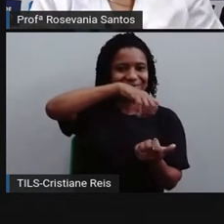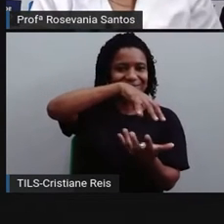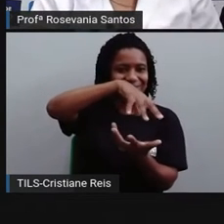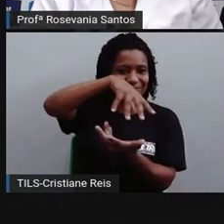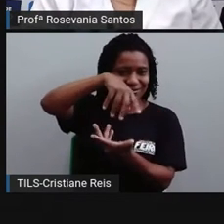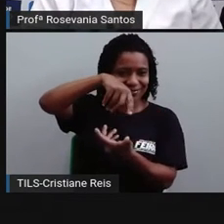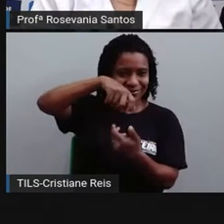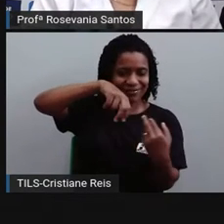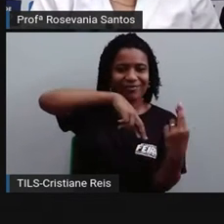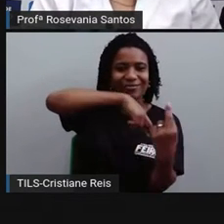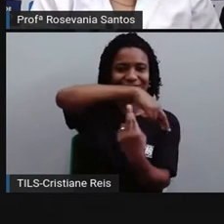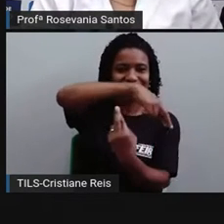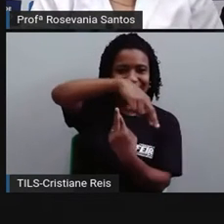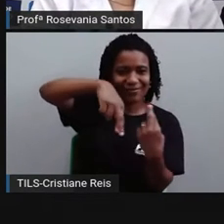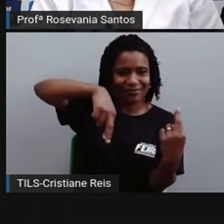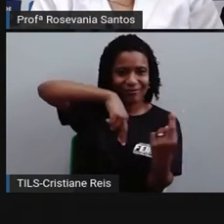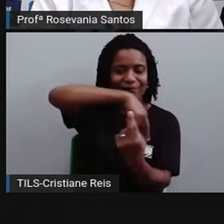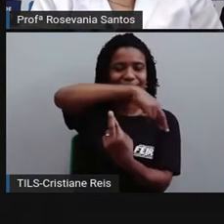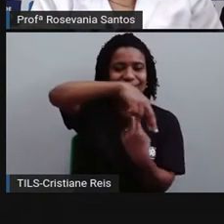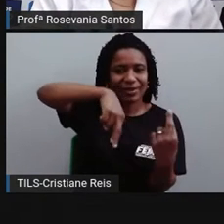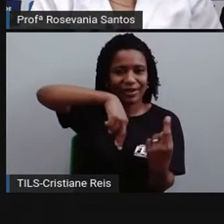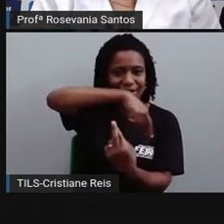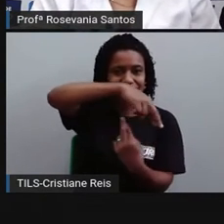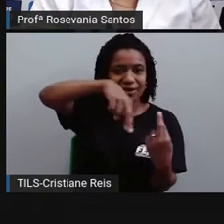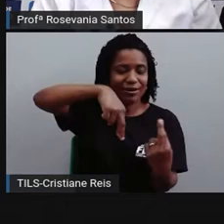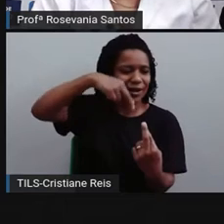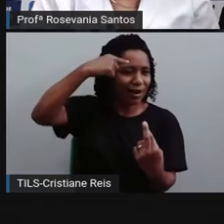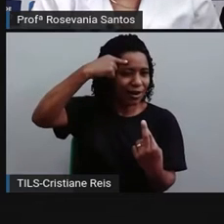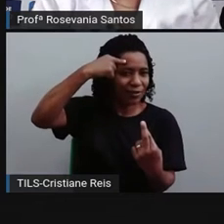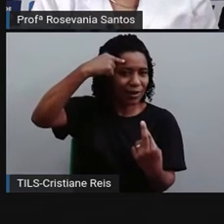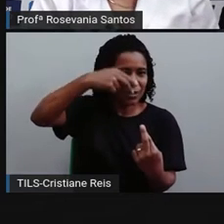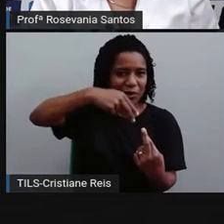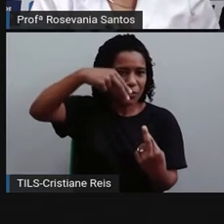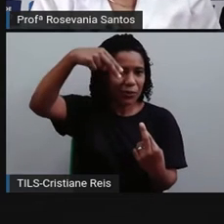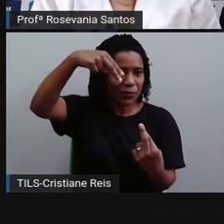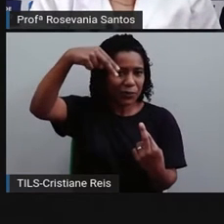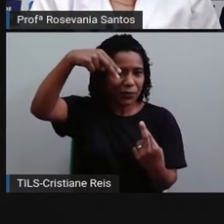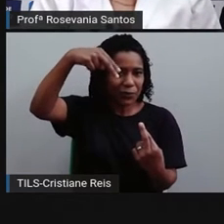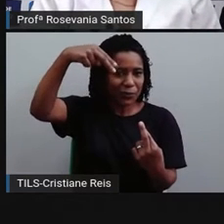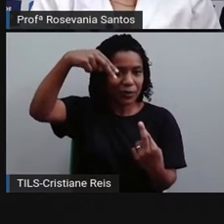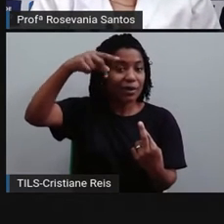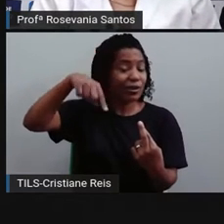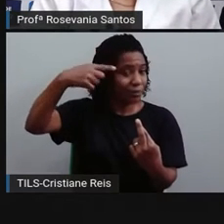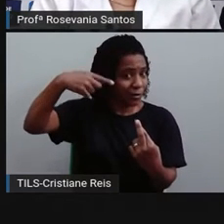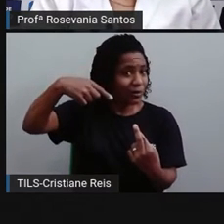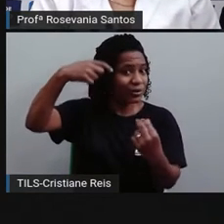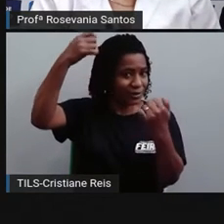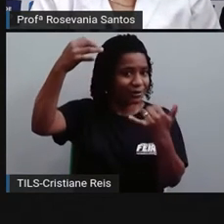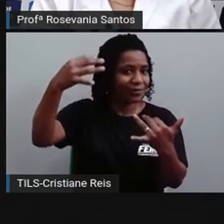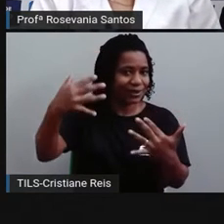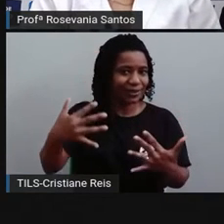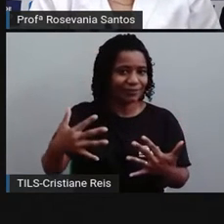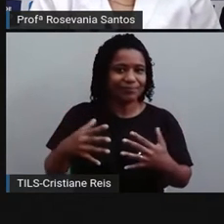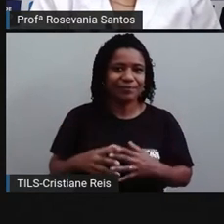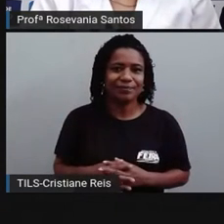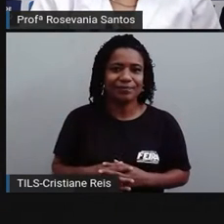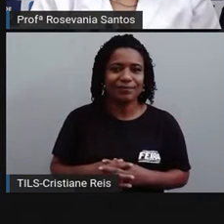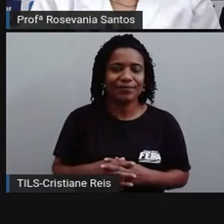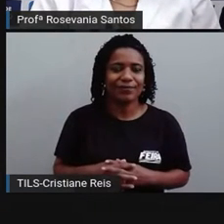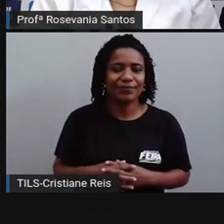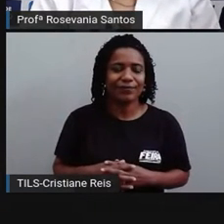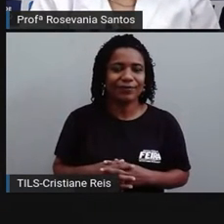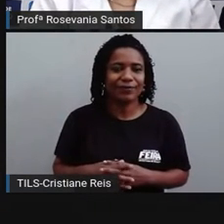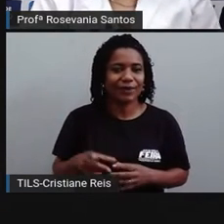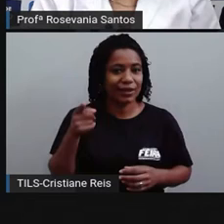eixo, ele é um pouquinho inclinado, que a gente vai ver mais adiante no próximo esqueminha que a gente vai perceber.